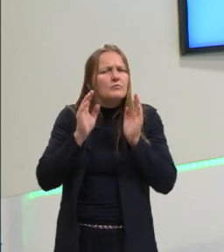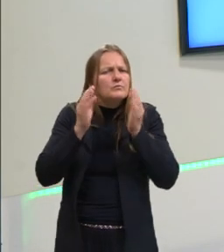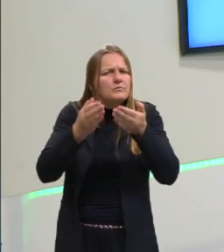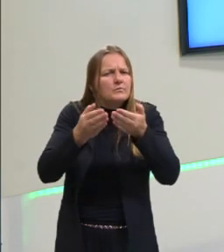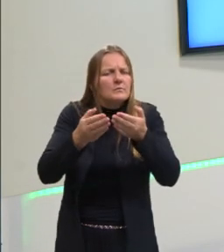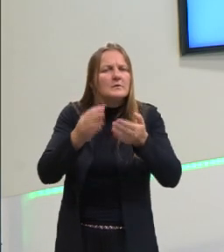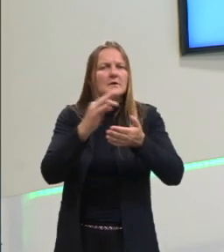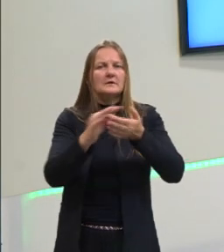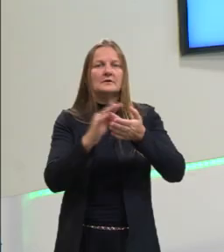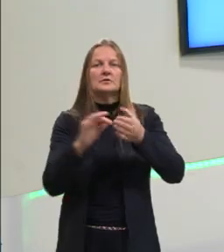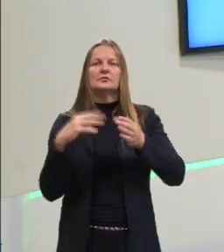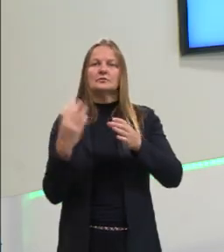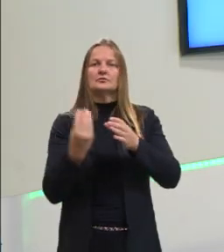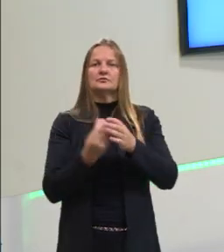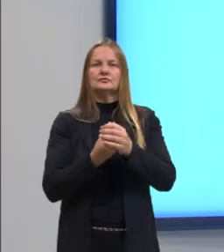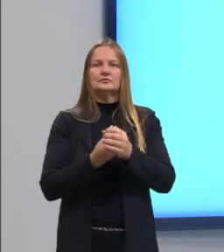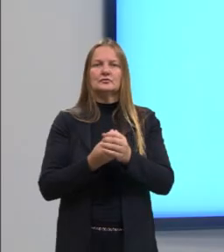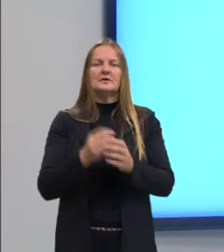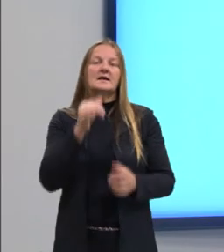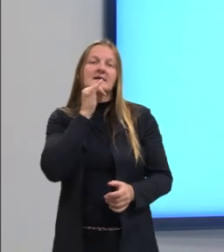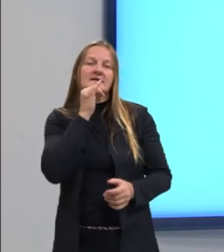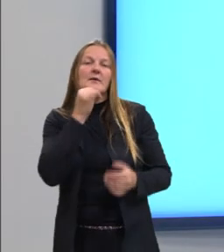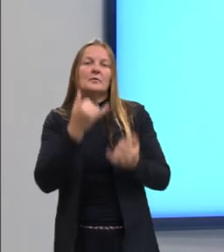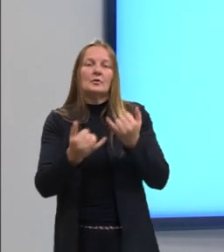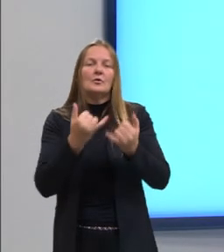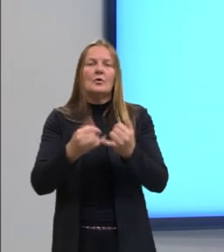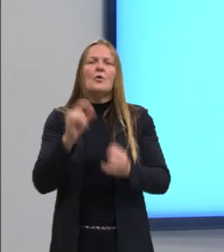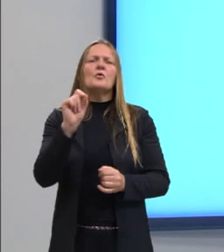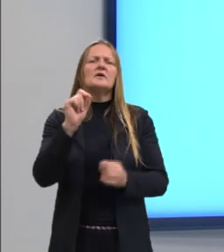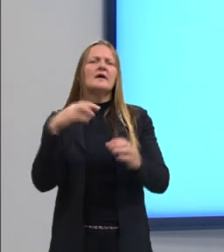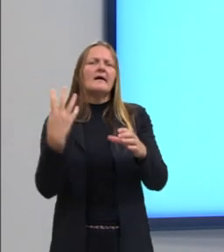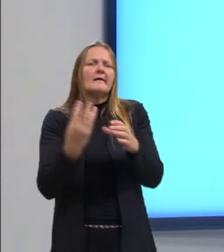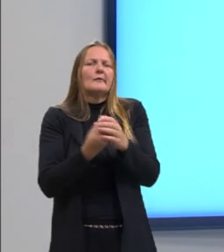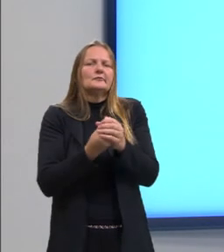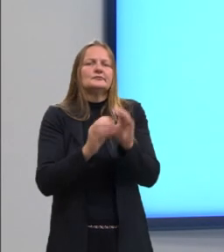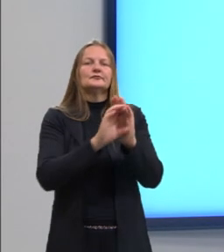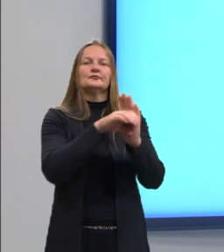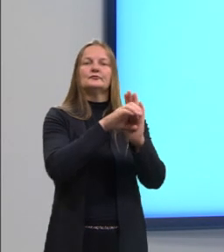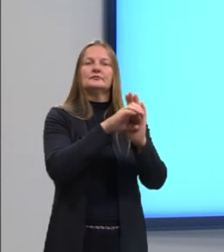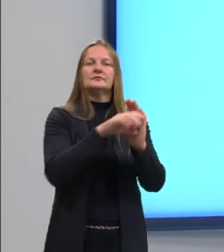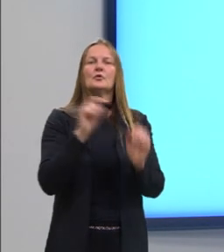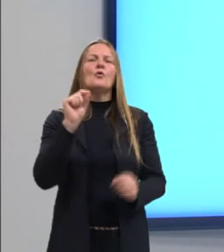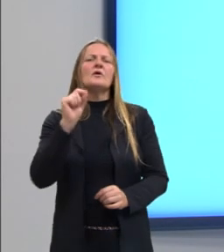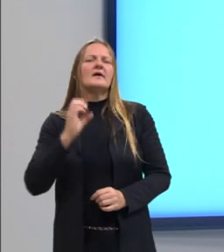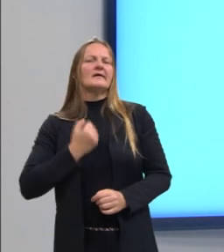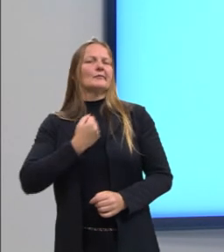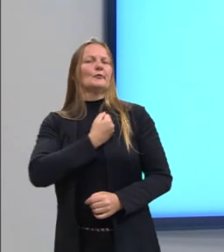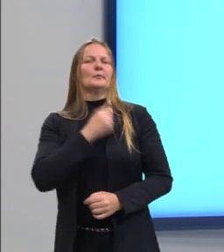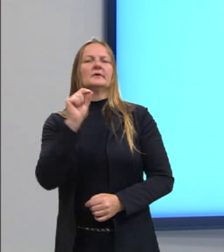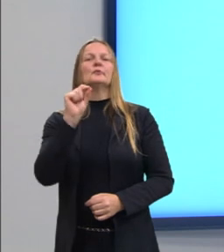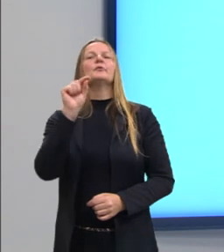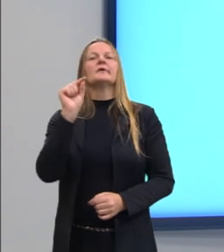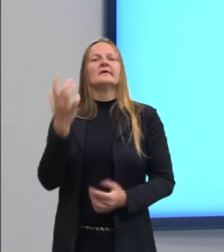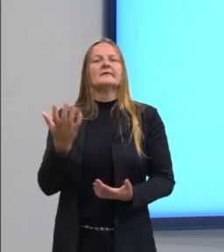à teoria dos conjuntos. Perguntas como o que é um conjunto, o que é um número, e daí a gente pensa na questão da